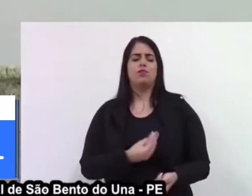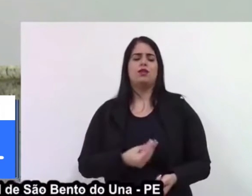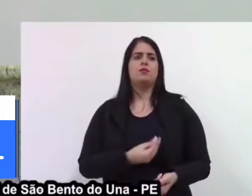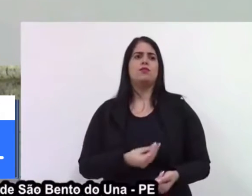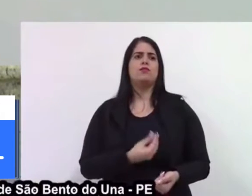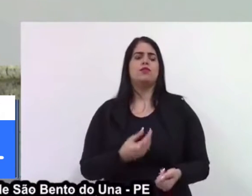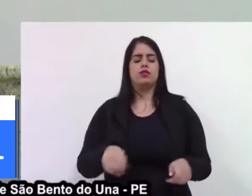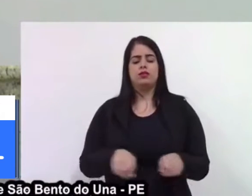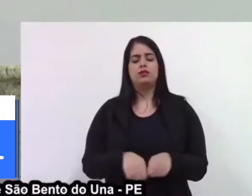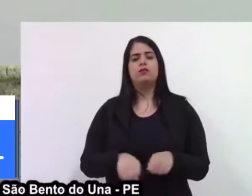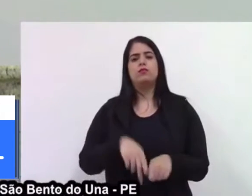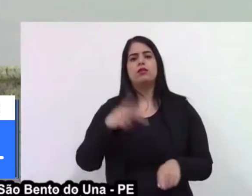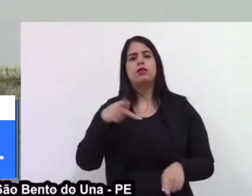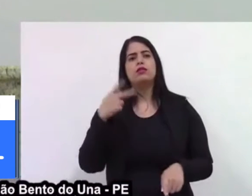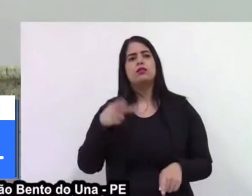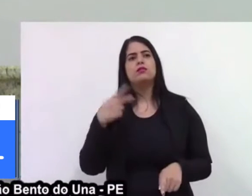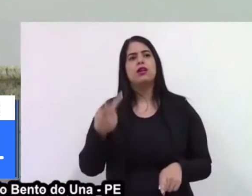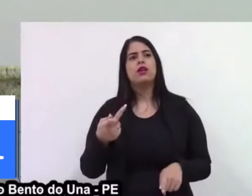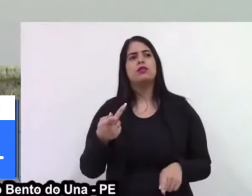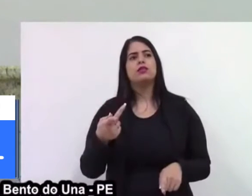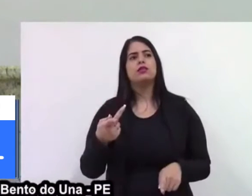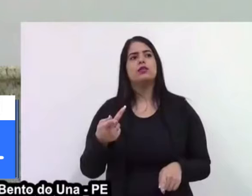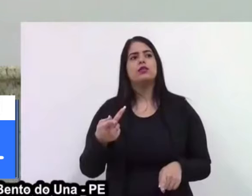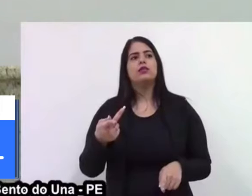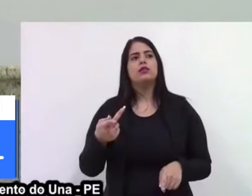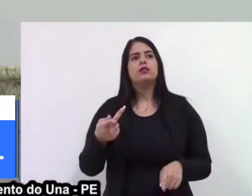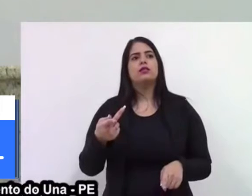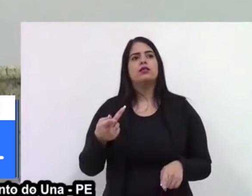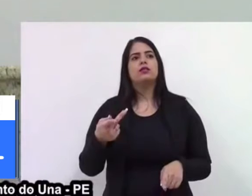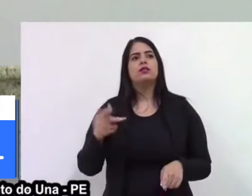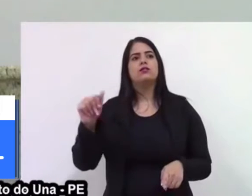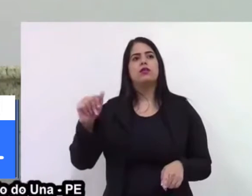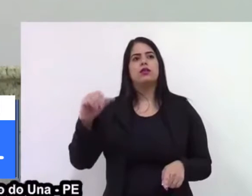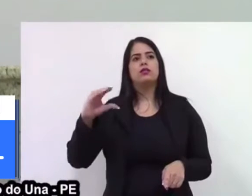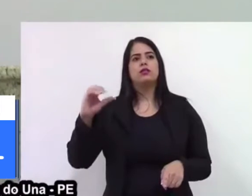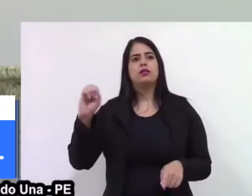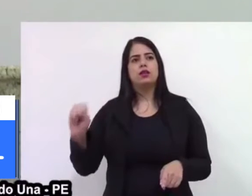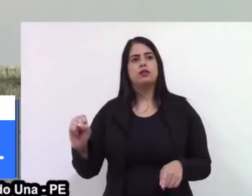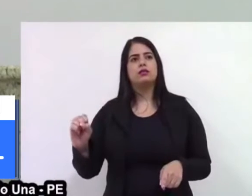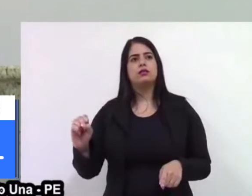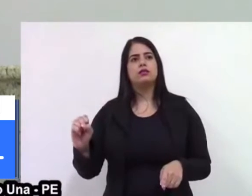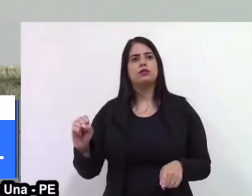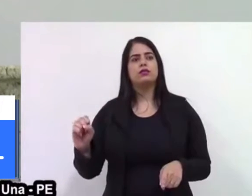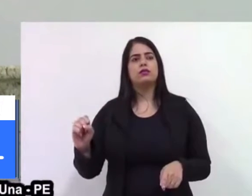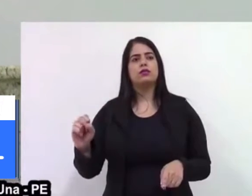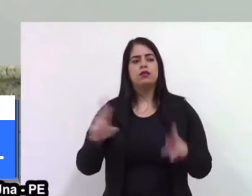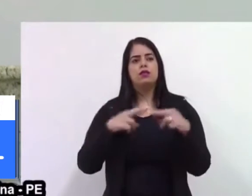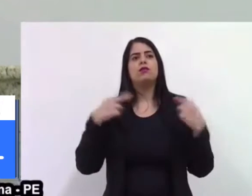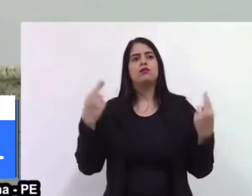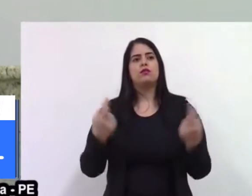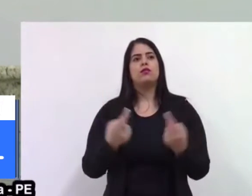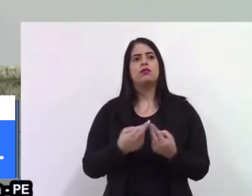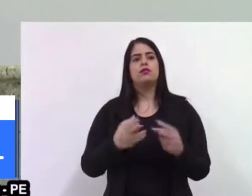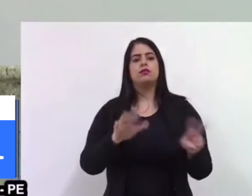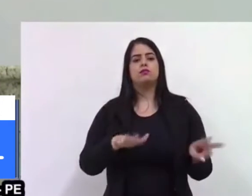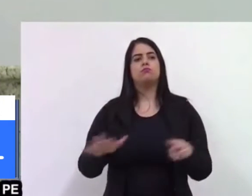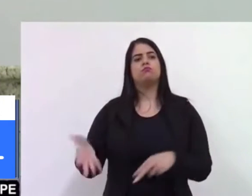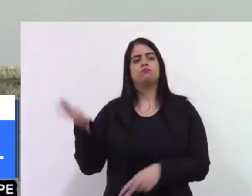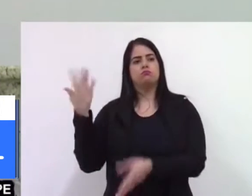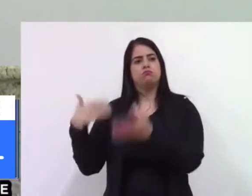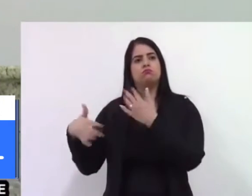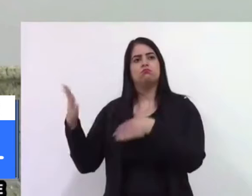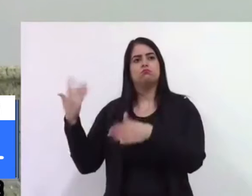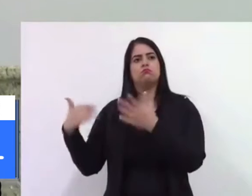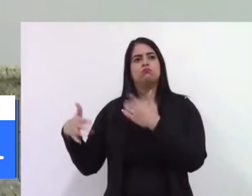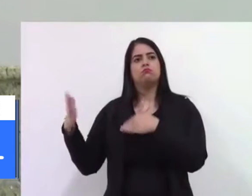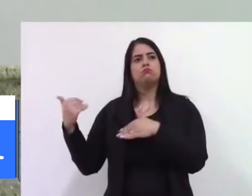gente, quando fala do Previne Brasil, dos ACS, participei de uma reunião semana passada, a qual